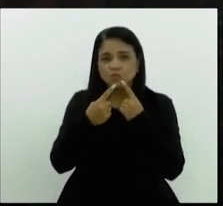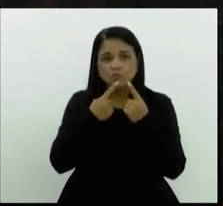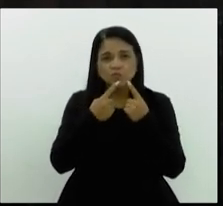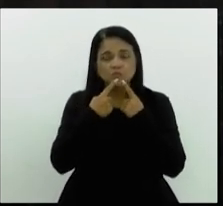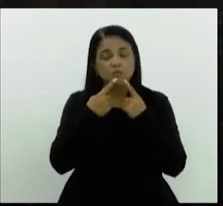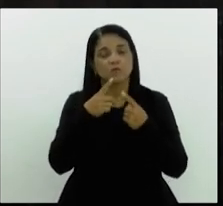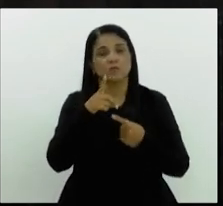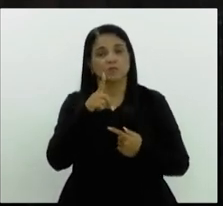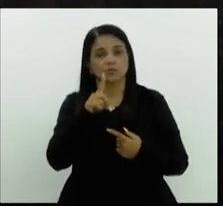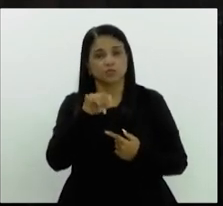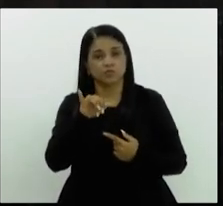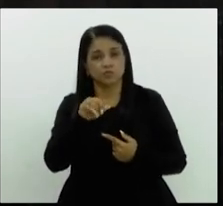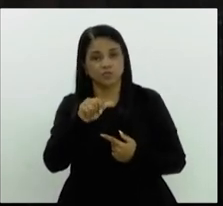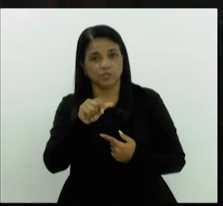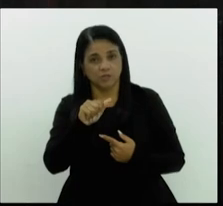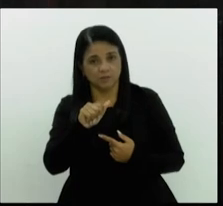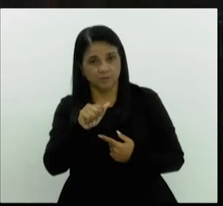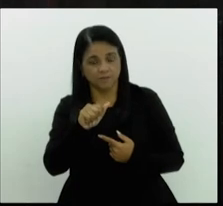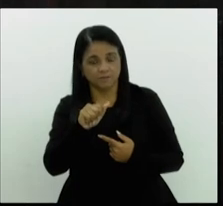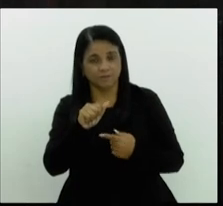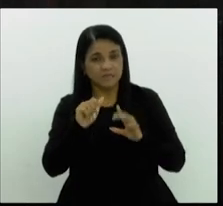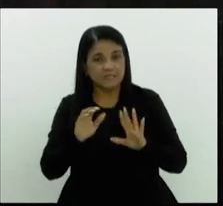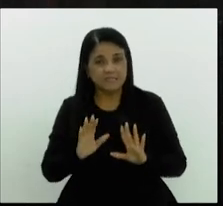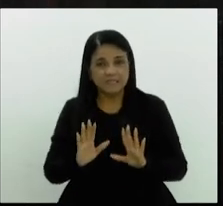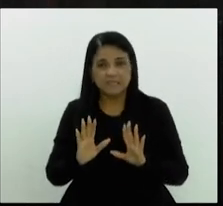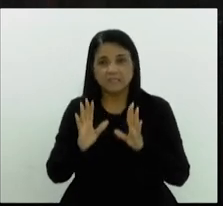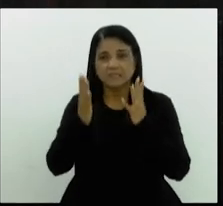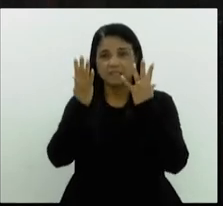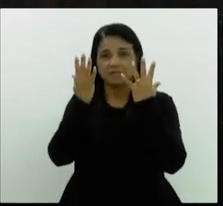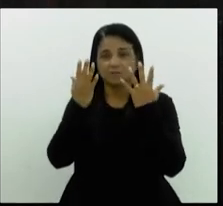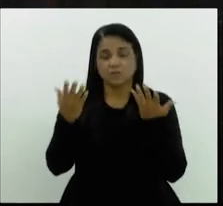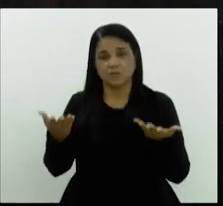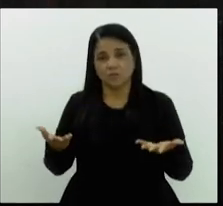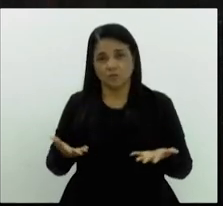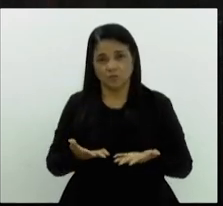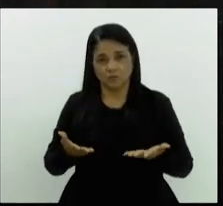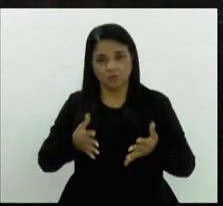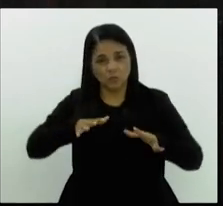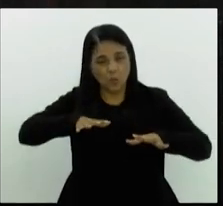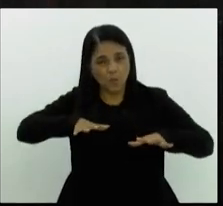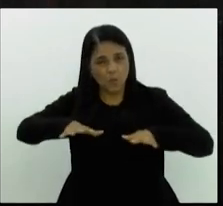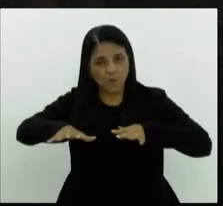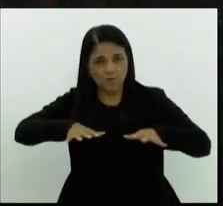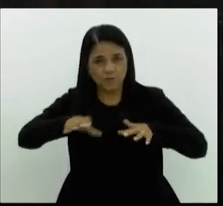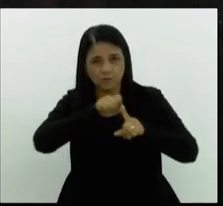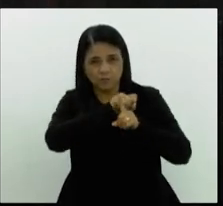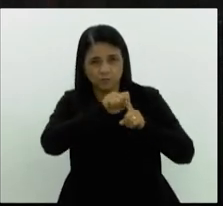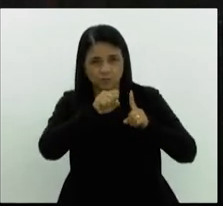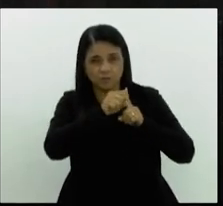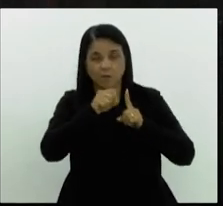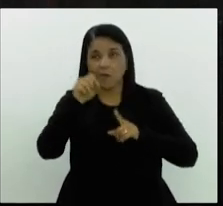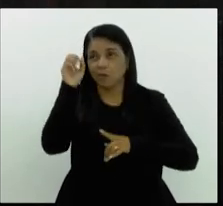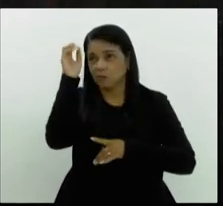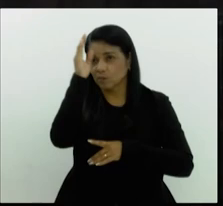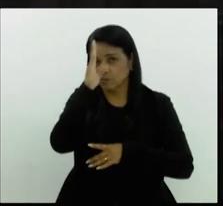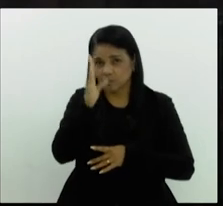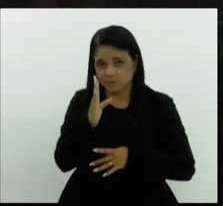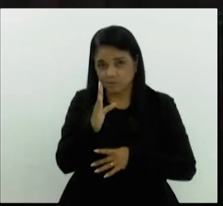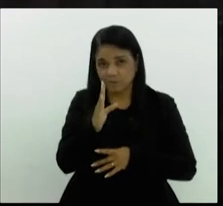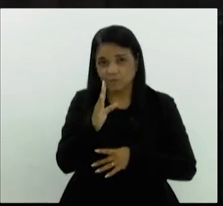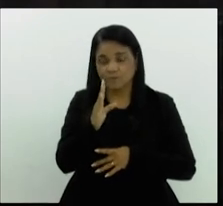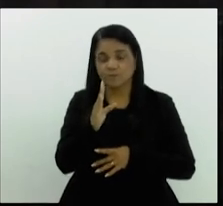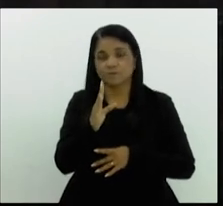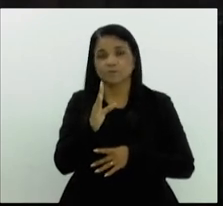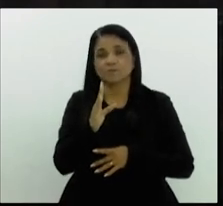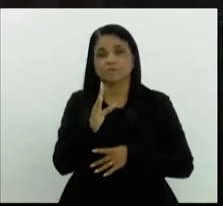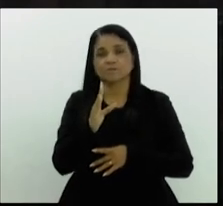data que nós celebramos hoje como movimento social no Brasil, que é